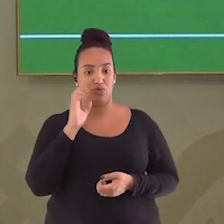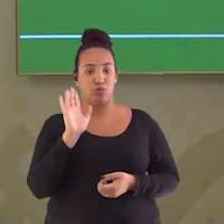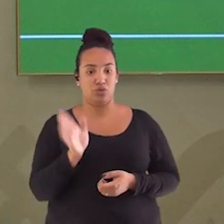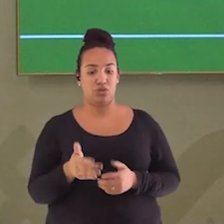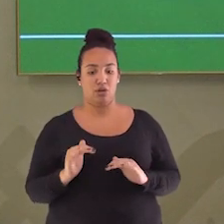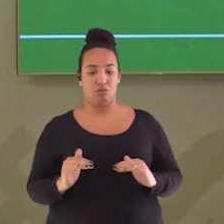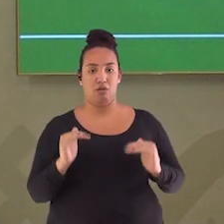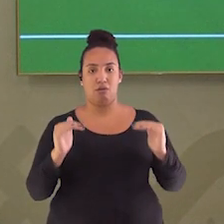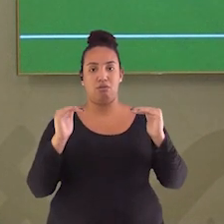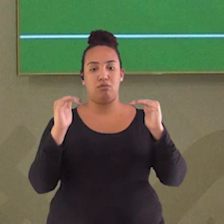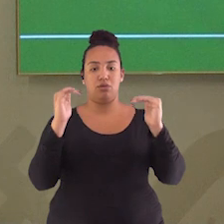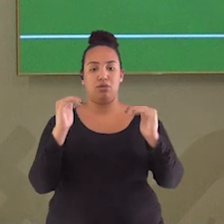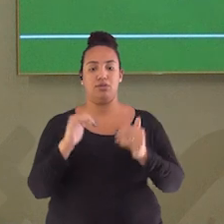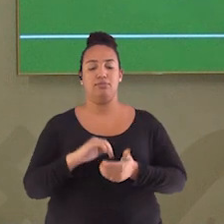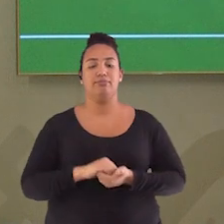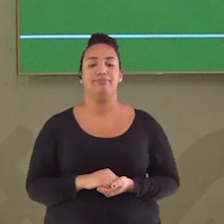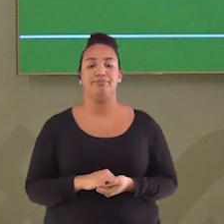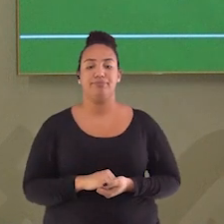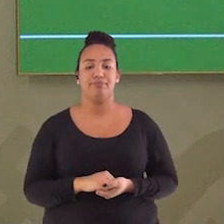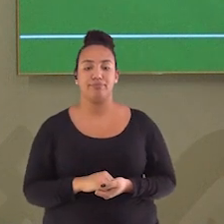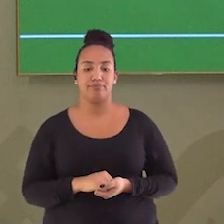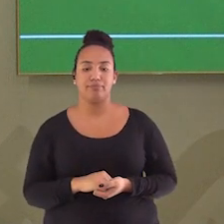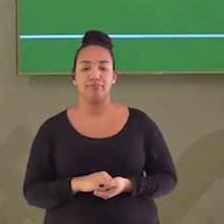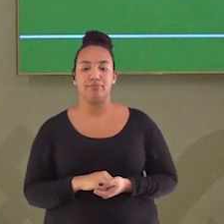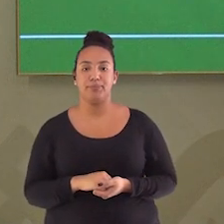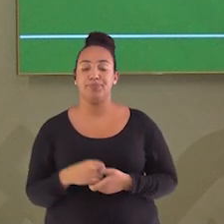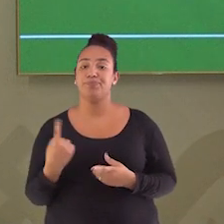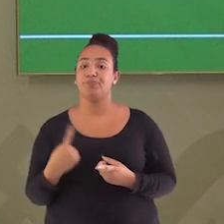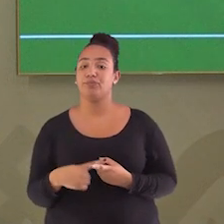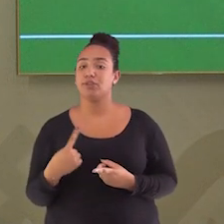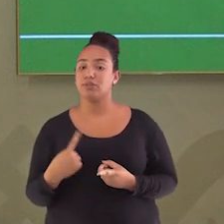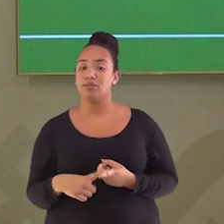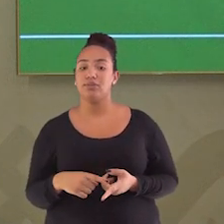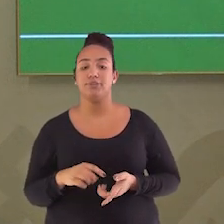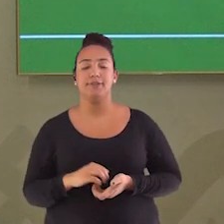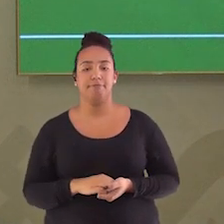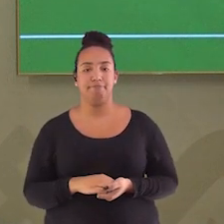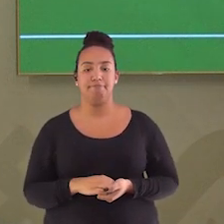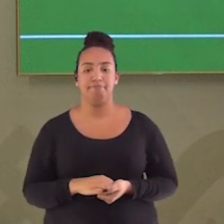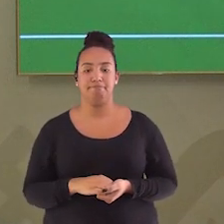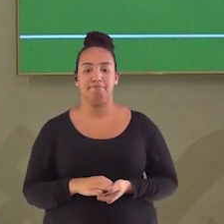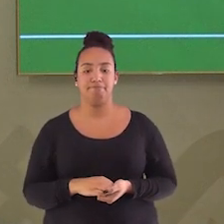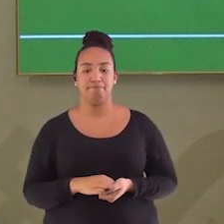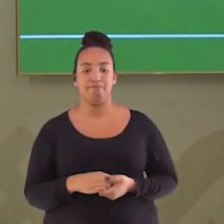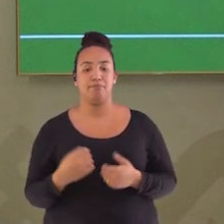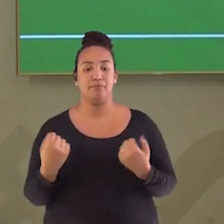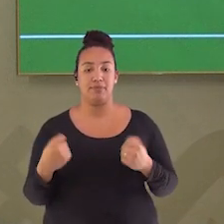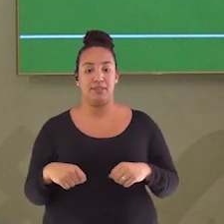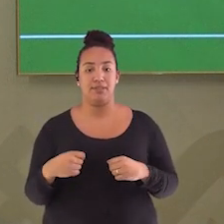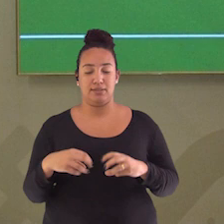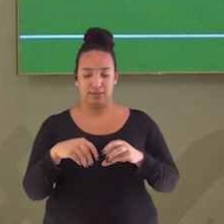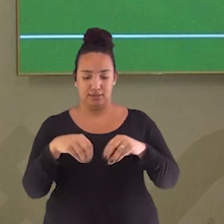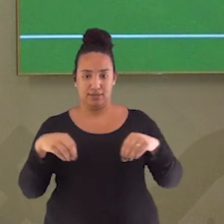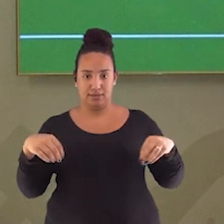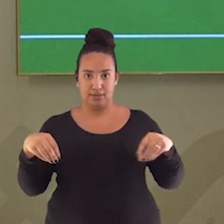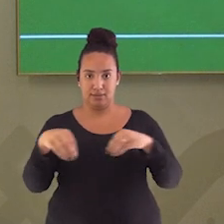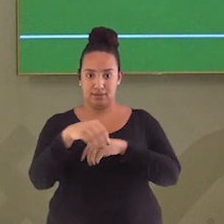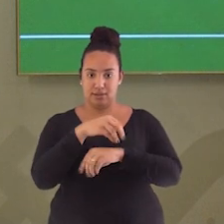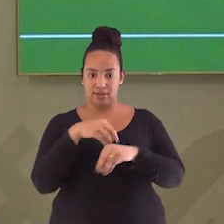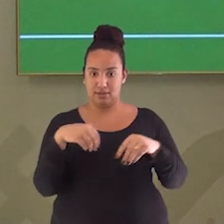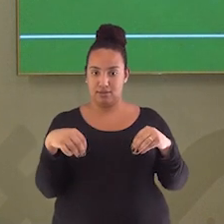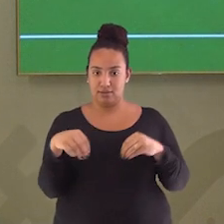3, por quê? Porque a gente vai precisar colocar a terra aqui e,